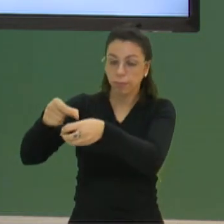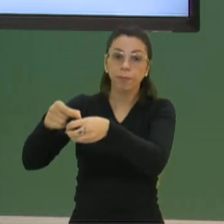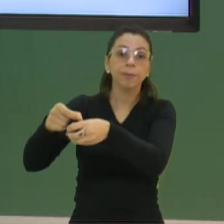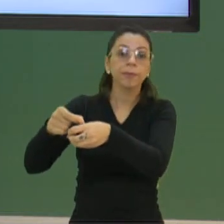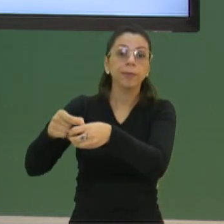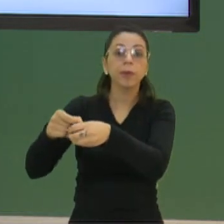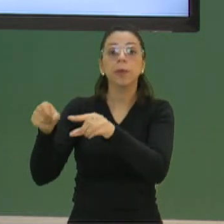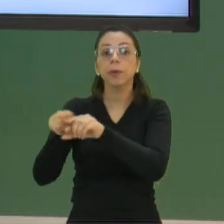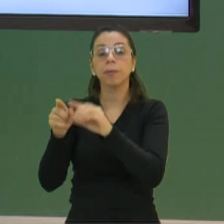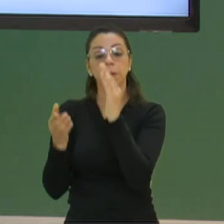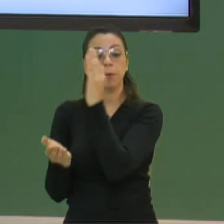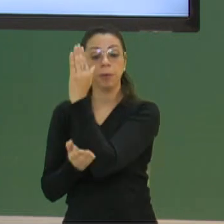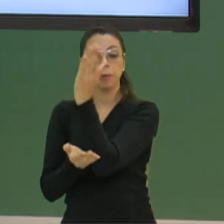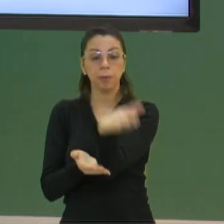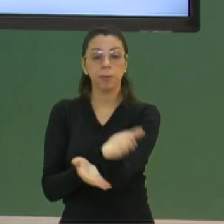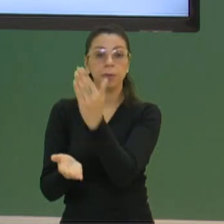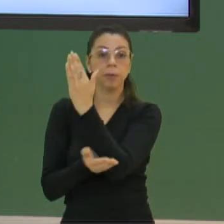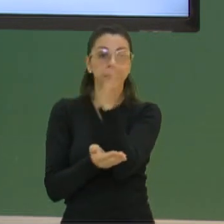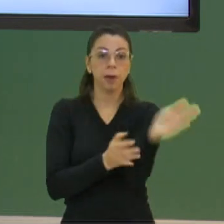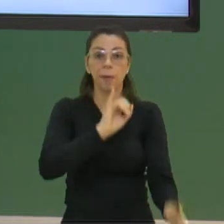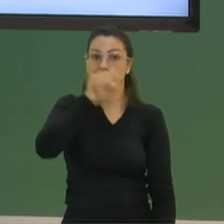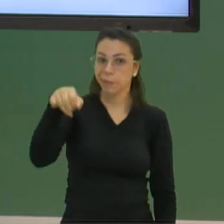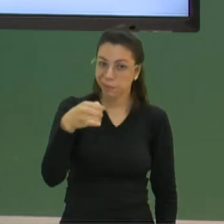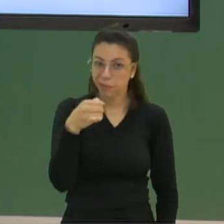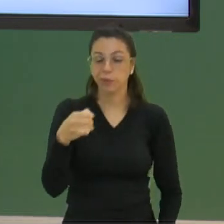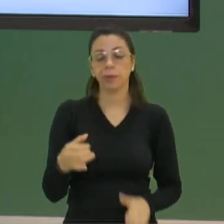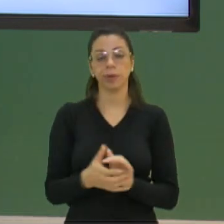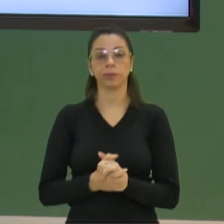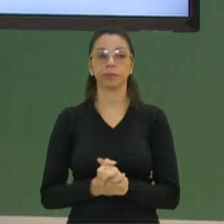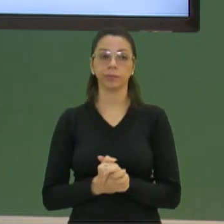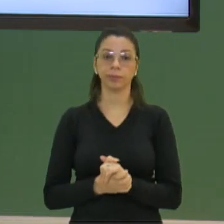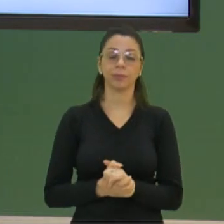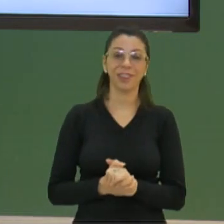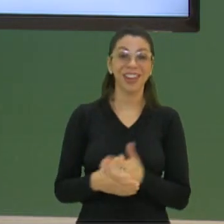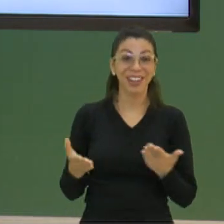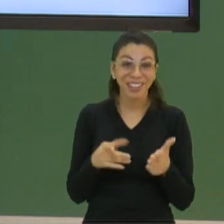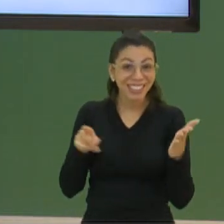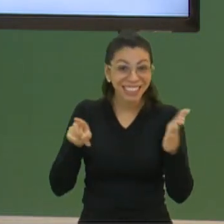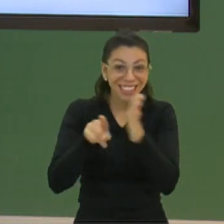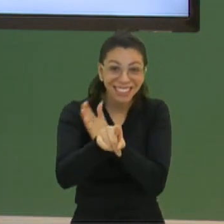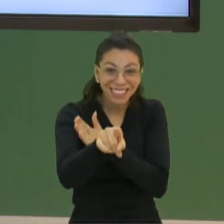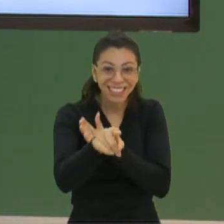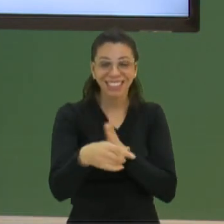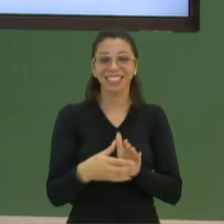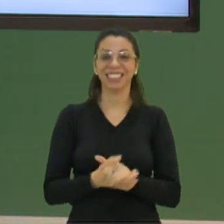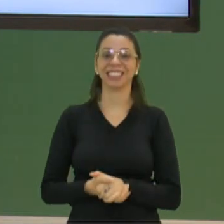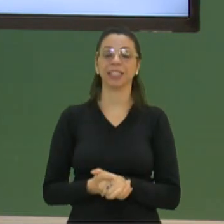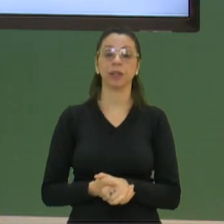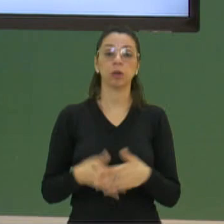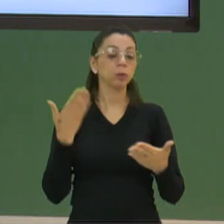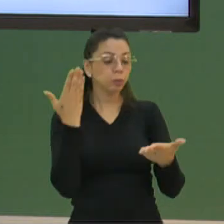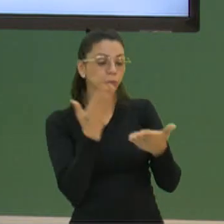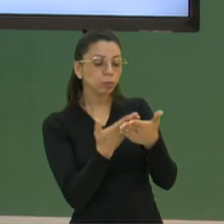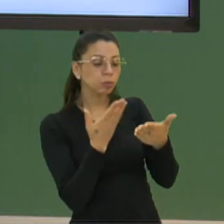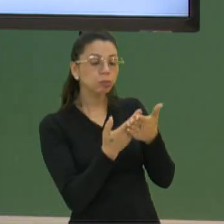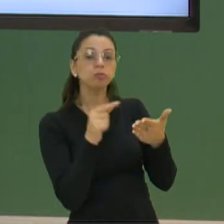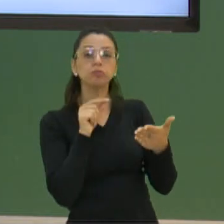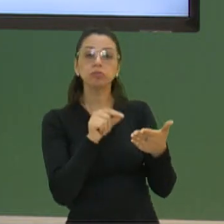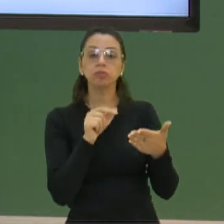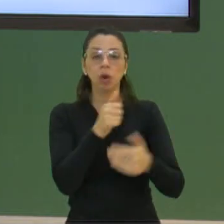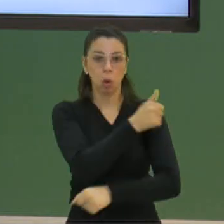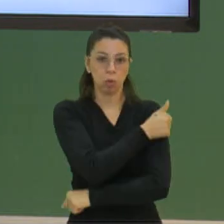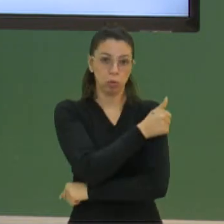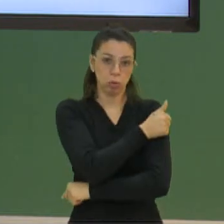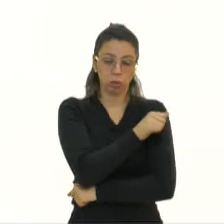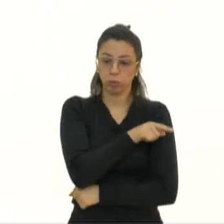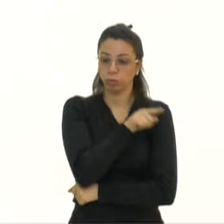ter uma colheita muito mais proveitosa. Vamos de quiz, então, agora. Um estudante levou para